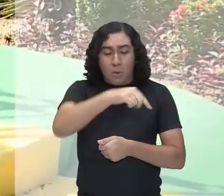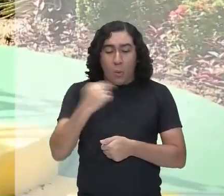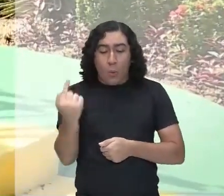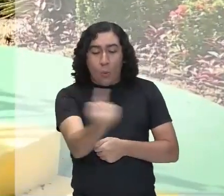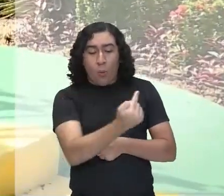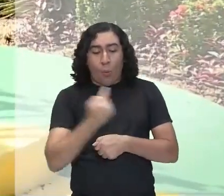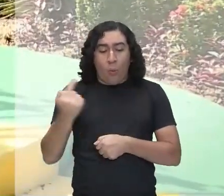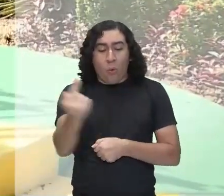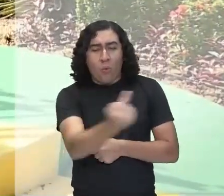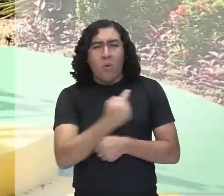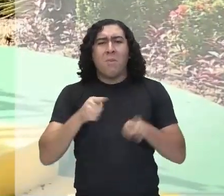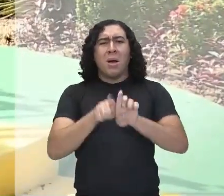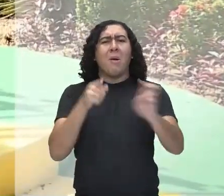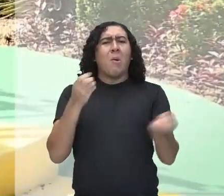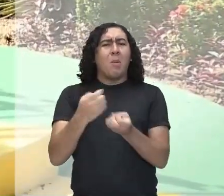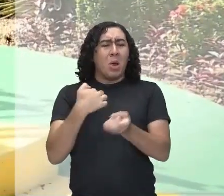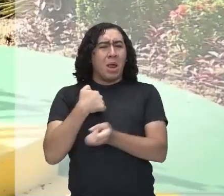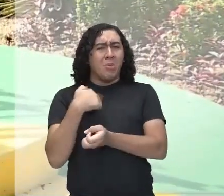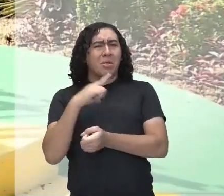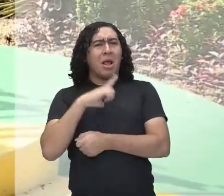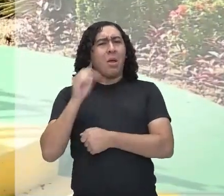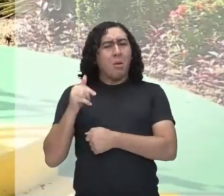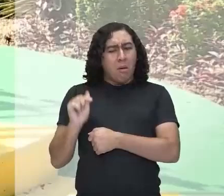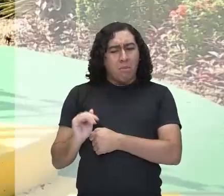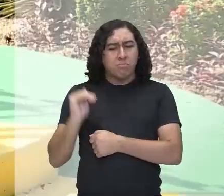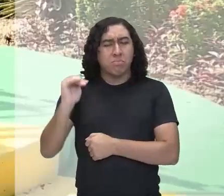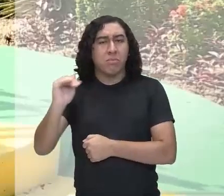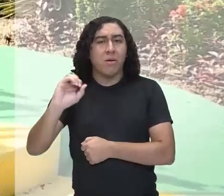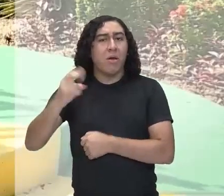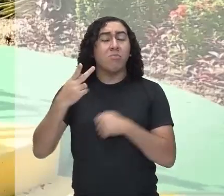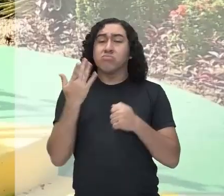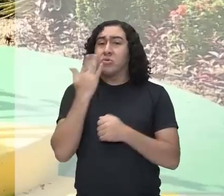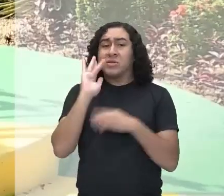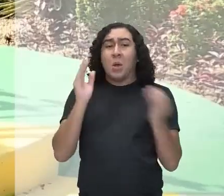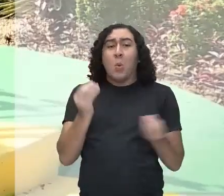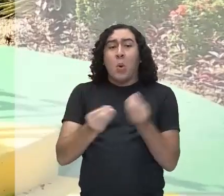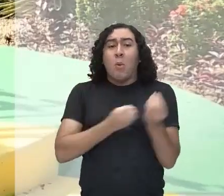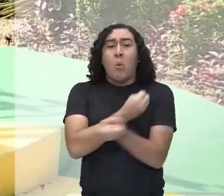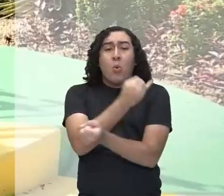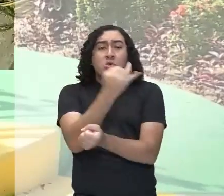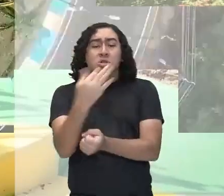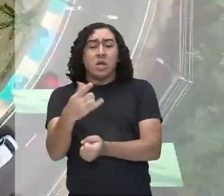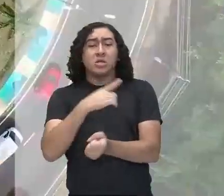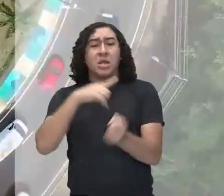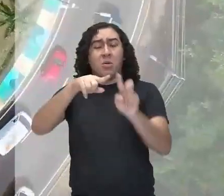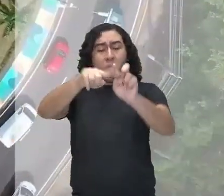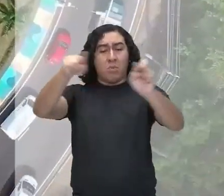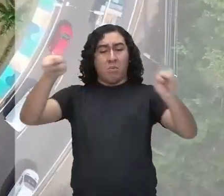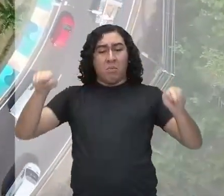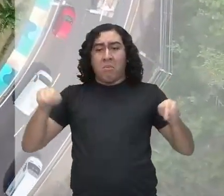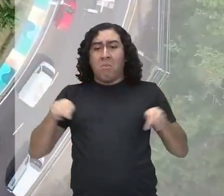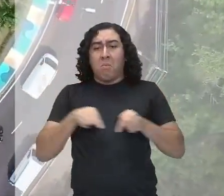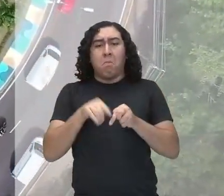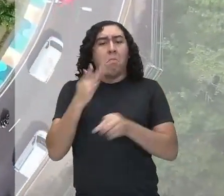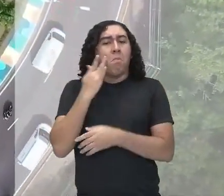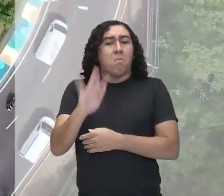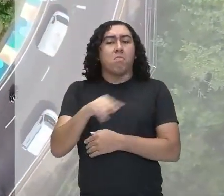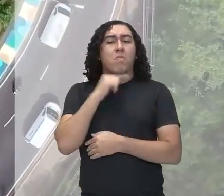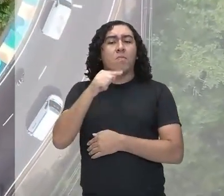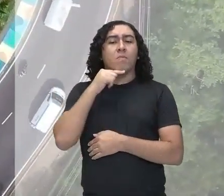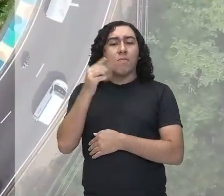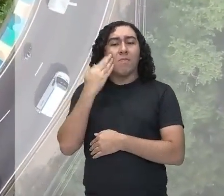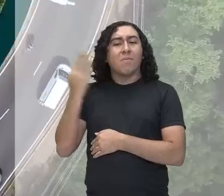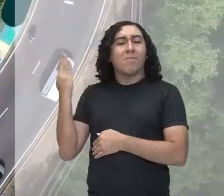não consigo ver se eu tô melhorando, progredindo ou não, porque eu não sei qual é a metragem, rapaz, que tem aqui ao redor dessa circunferência.